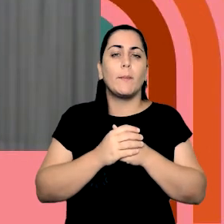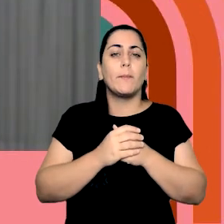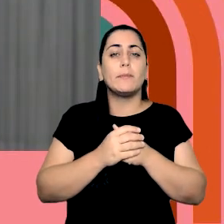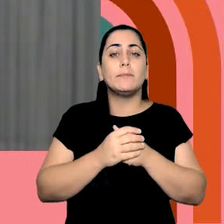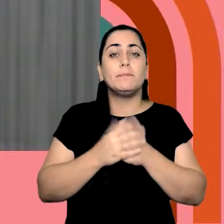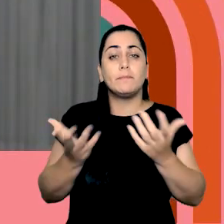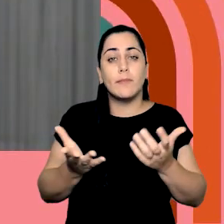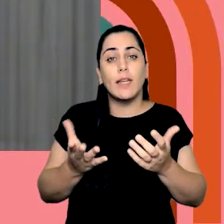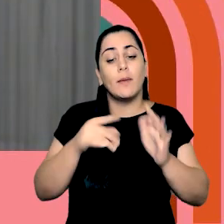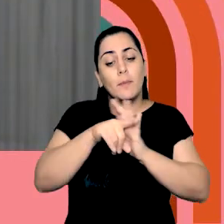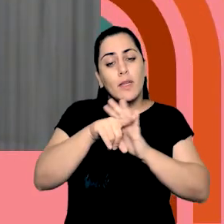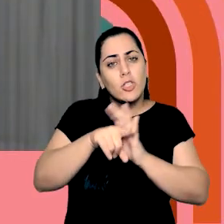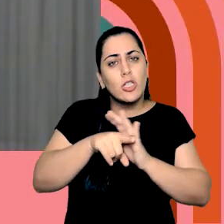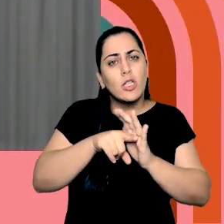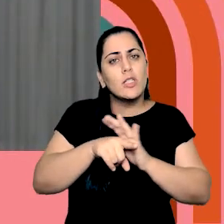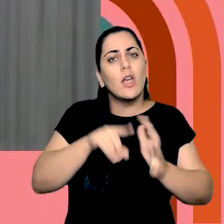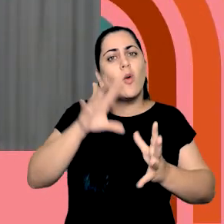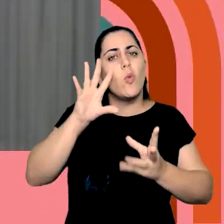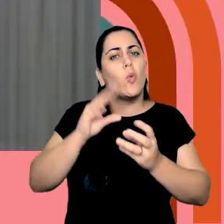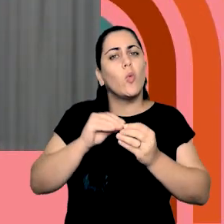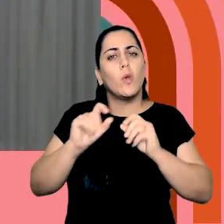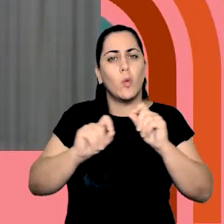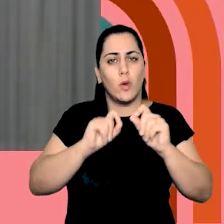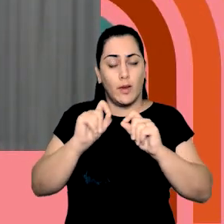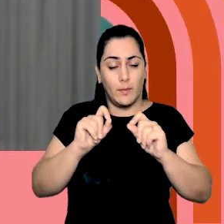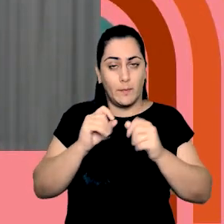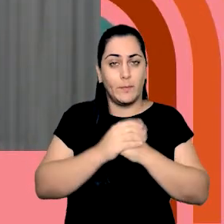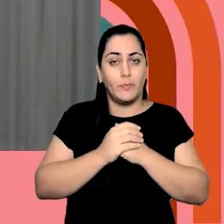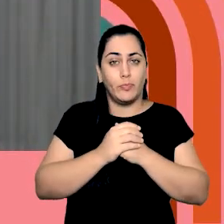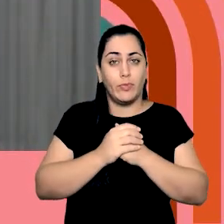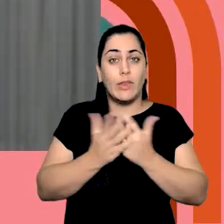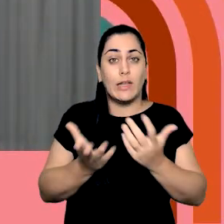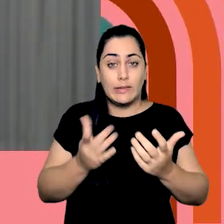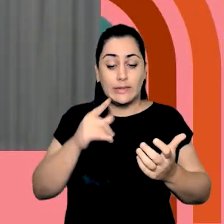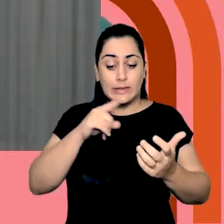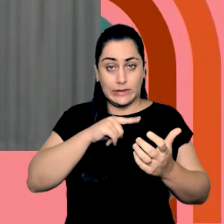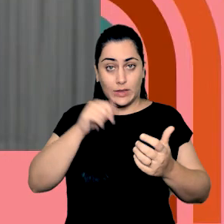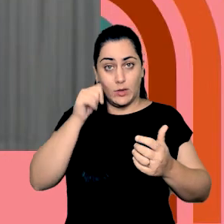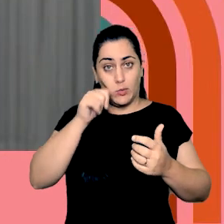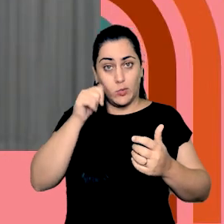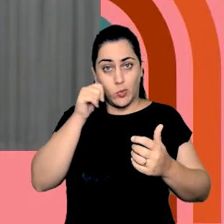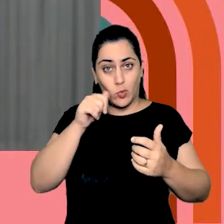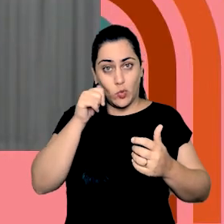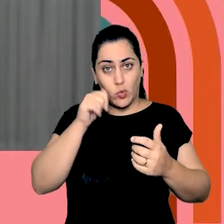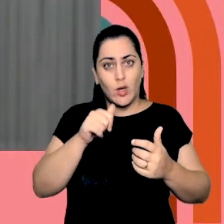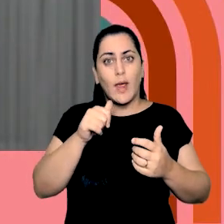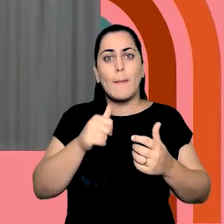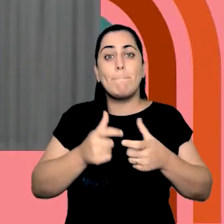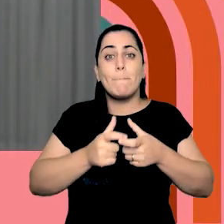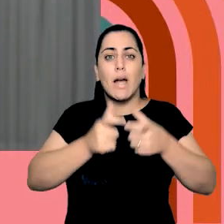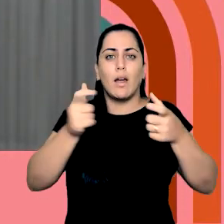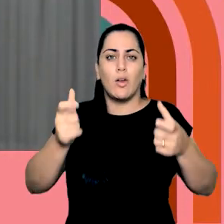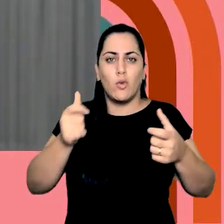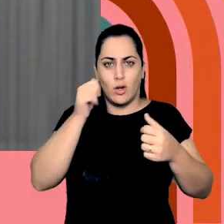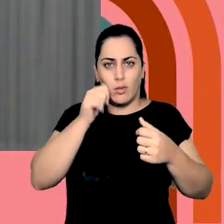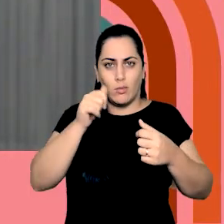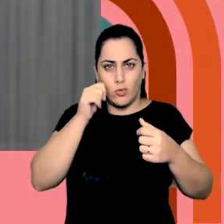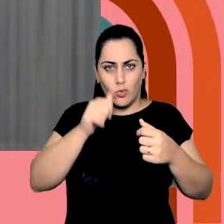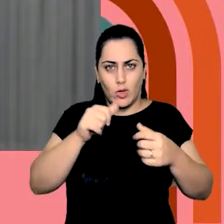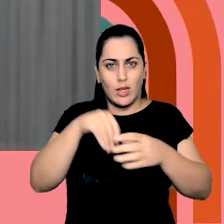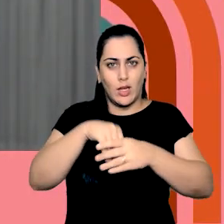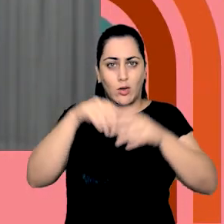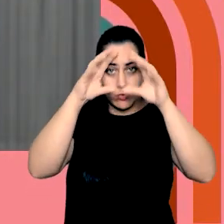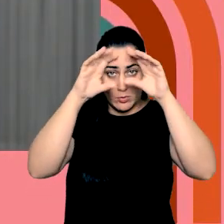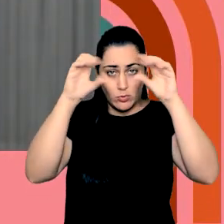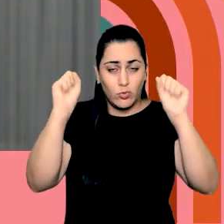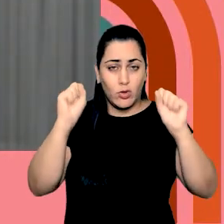entenderam a partir da pesquisa? Que o fato de ter mulheres em número expressivo não basta